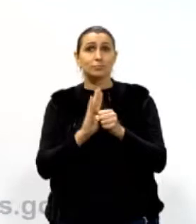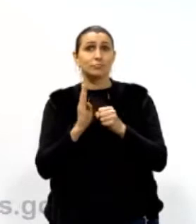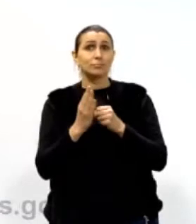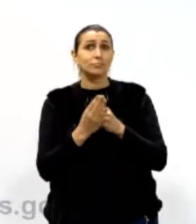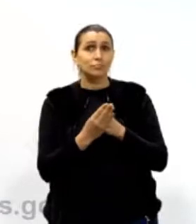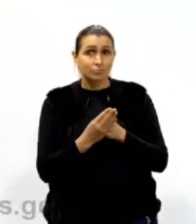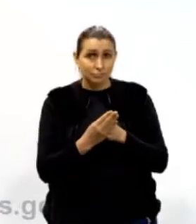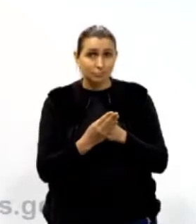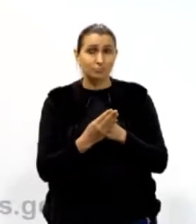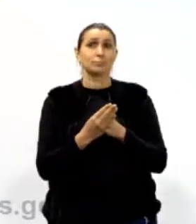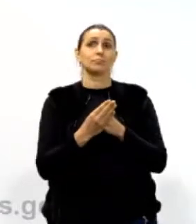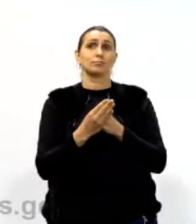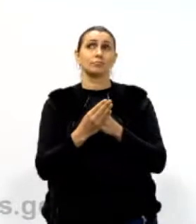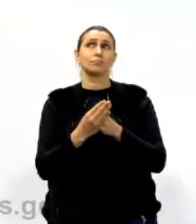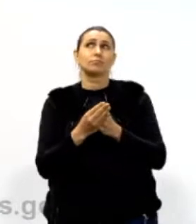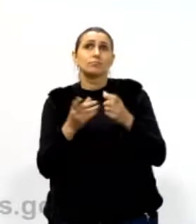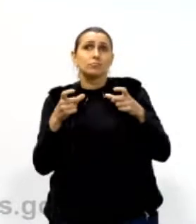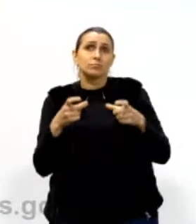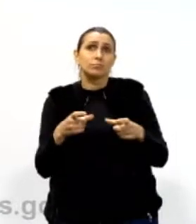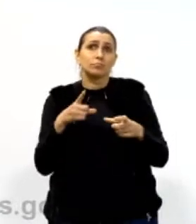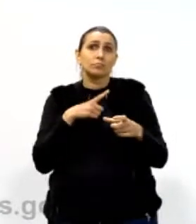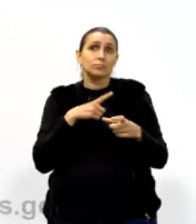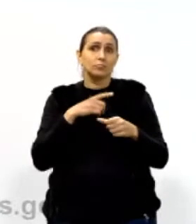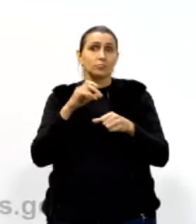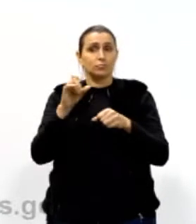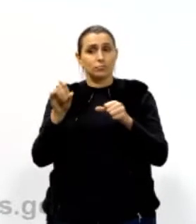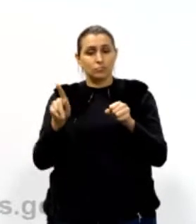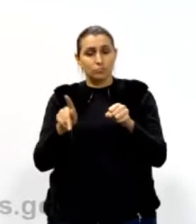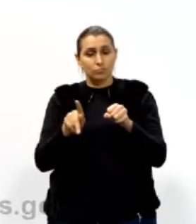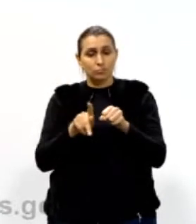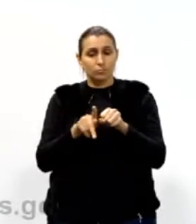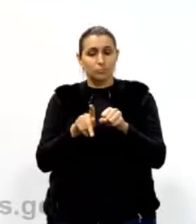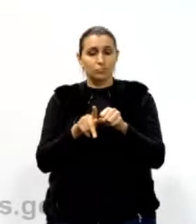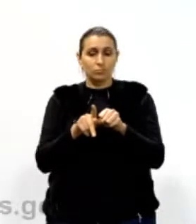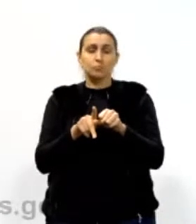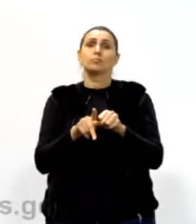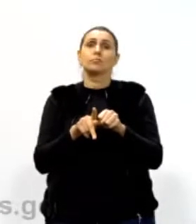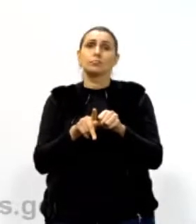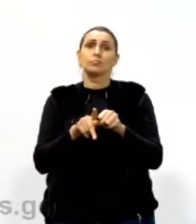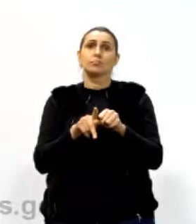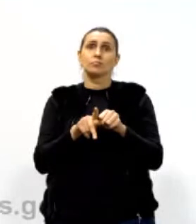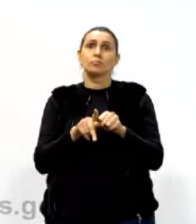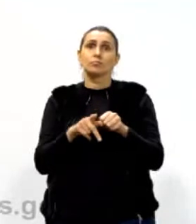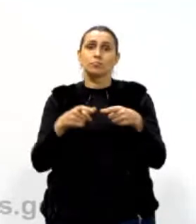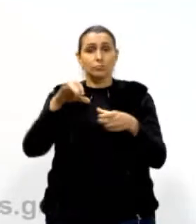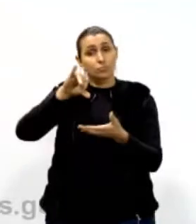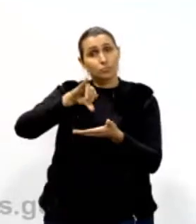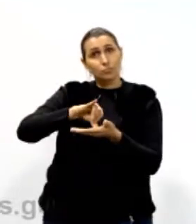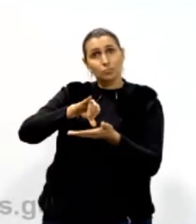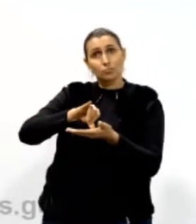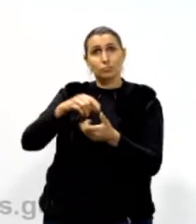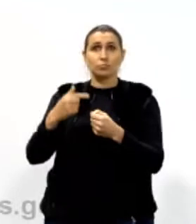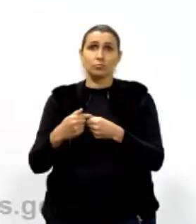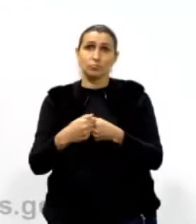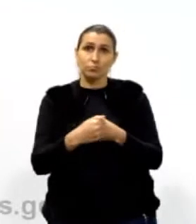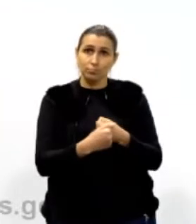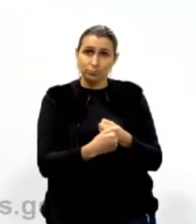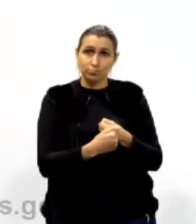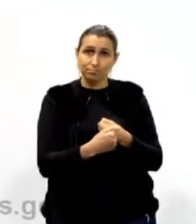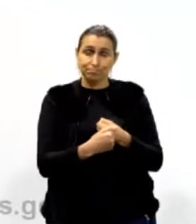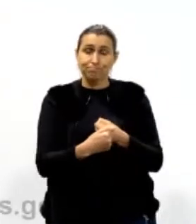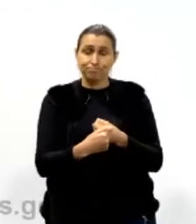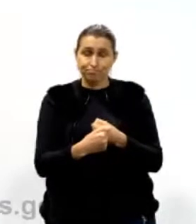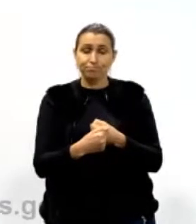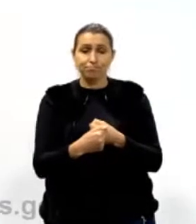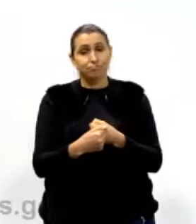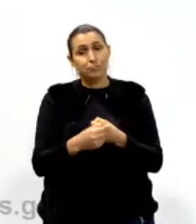de onde estão os shoppings, ou seja, nas áreas centrais dessa cidade. E ele